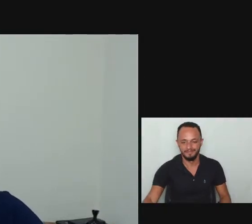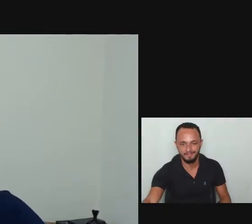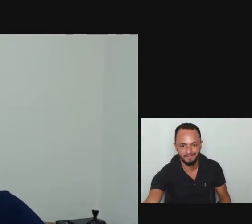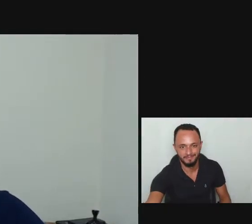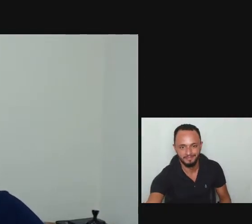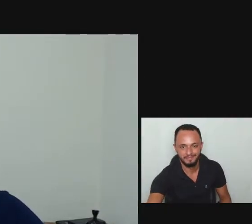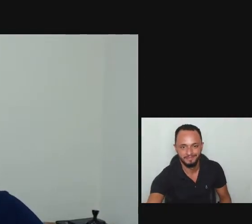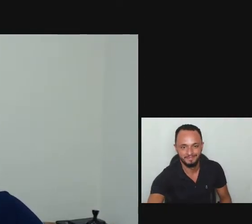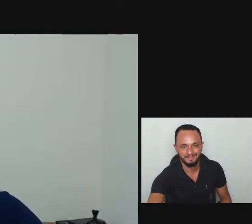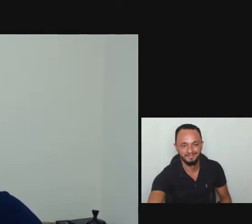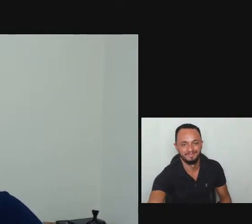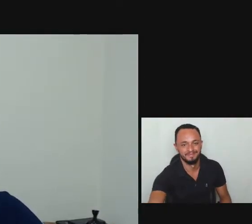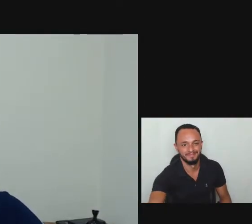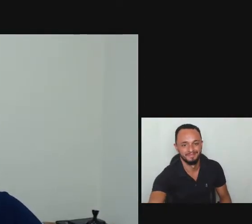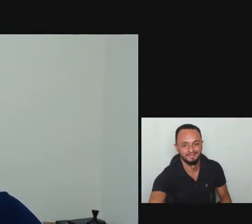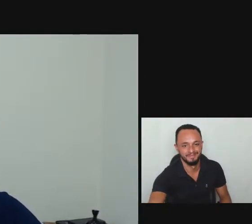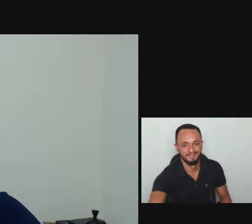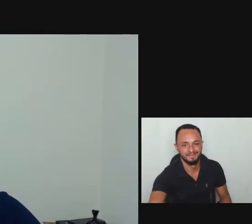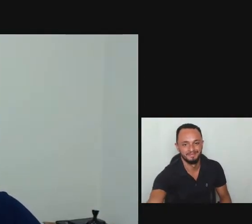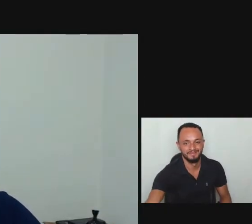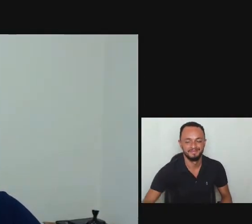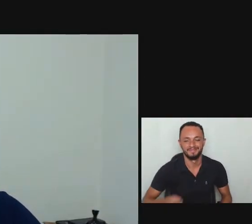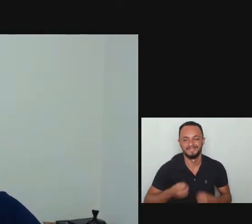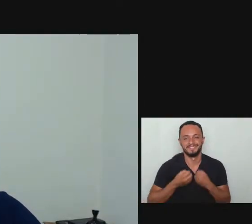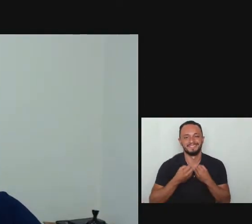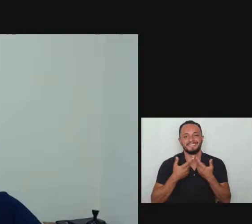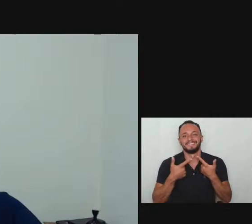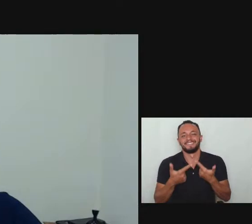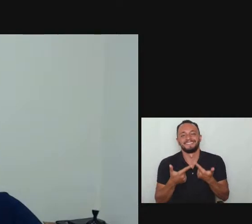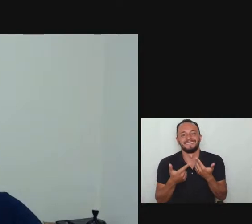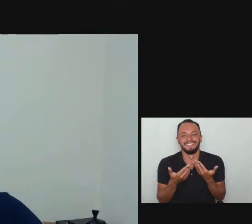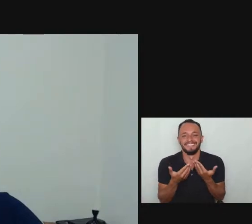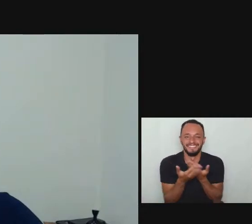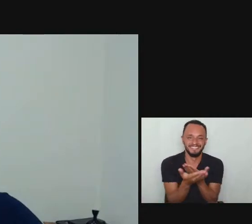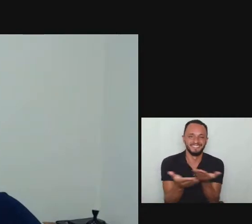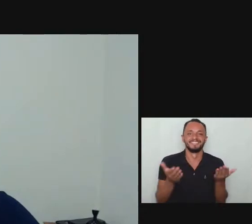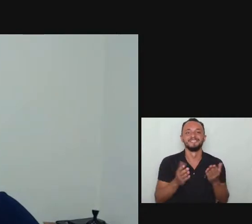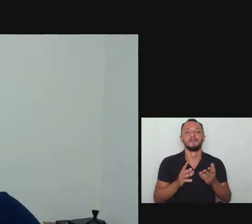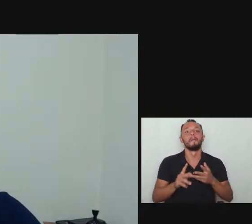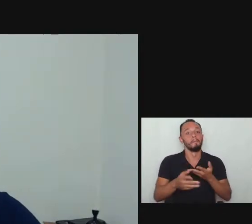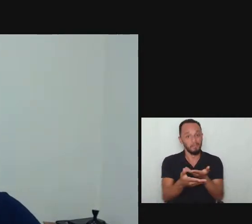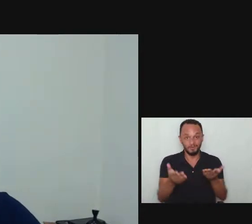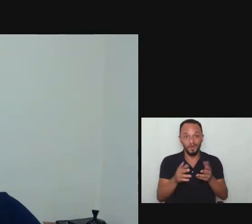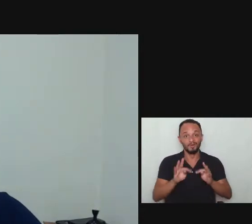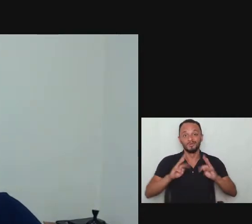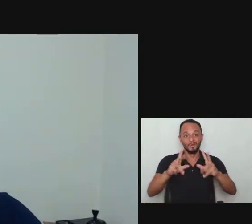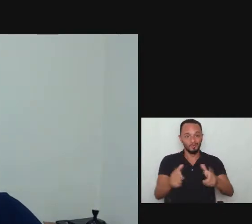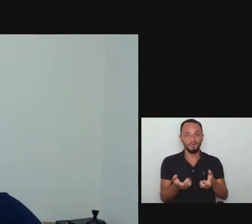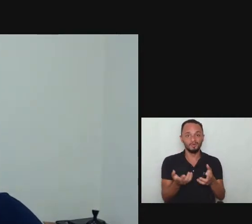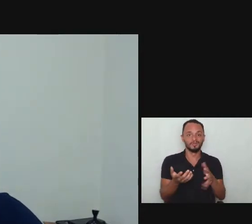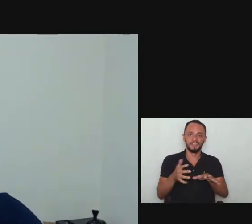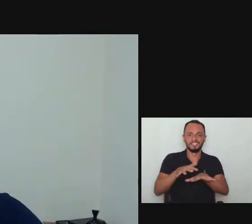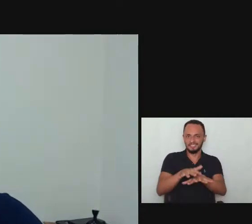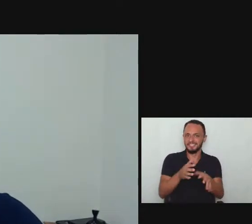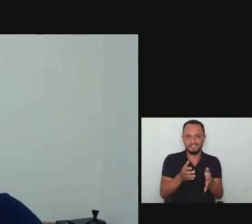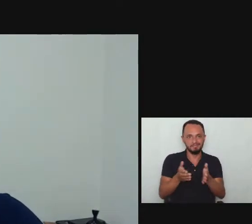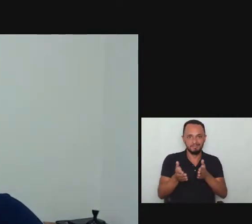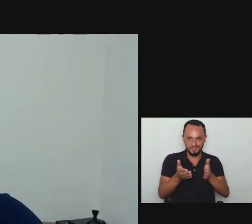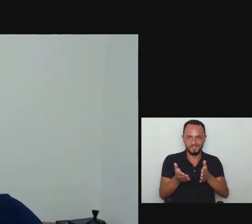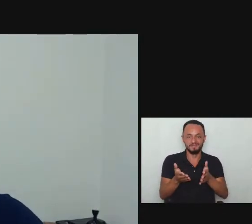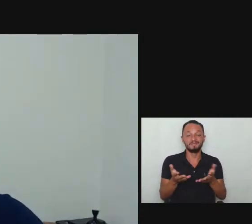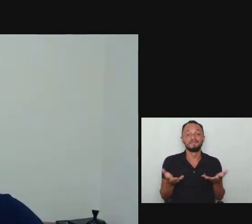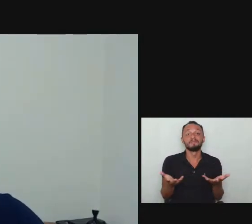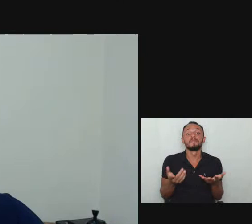e saudações povo da inclusão vamos que vamos quais são os direitos das pessoas